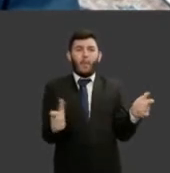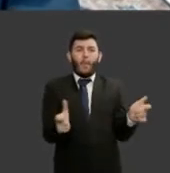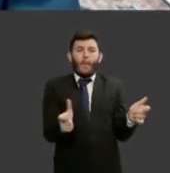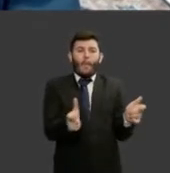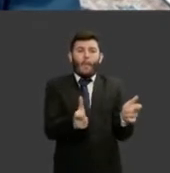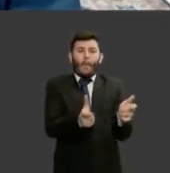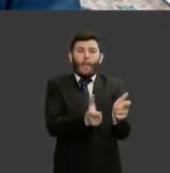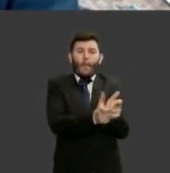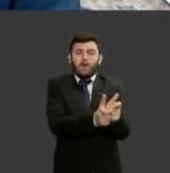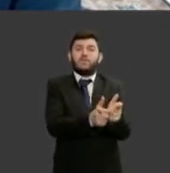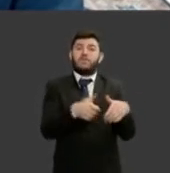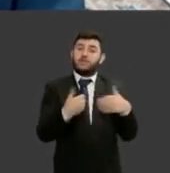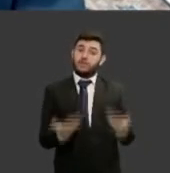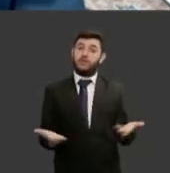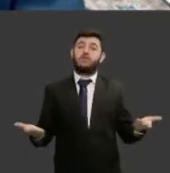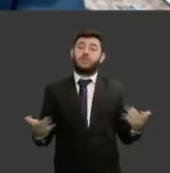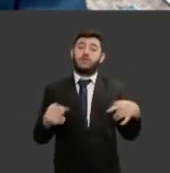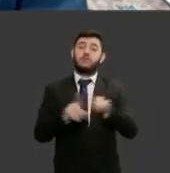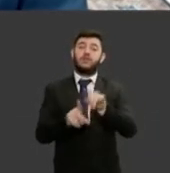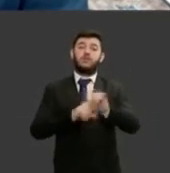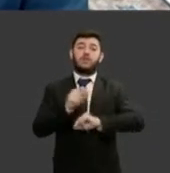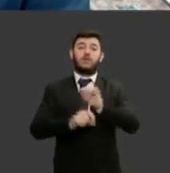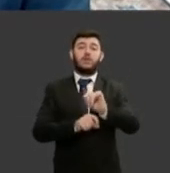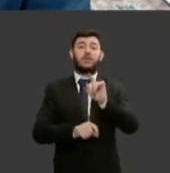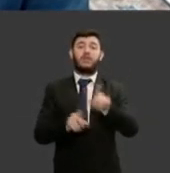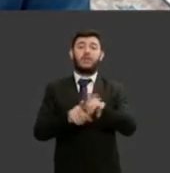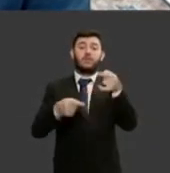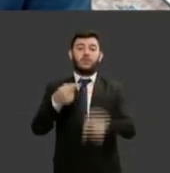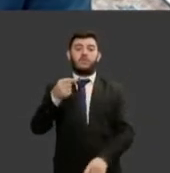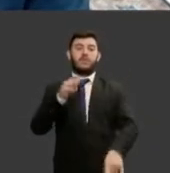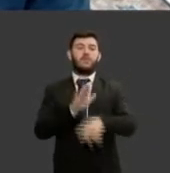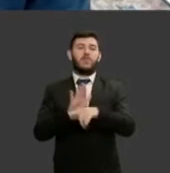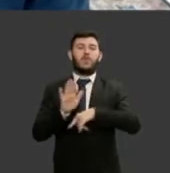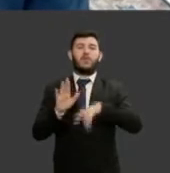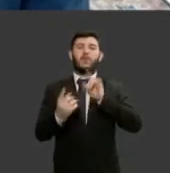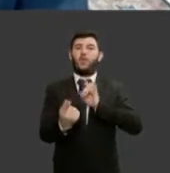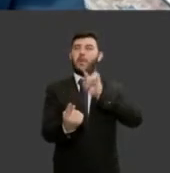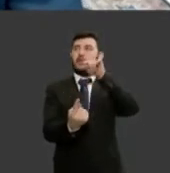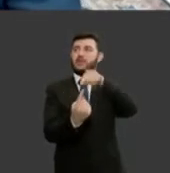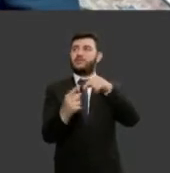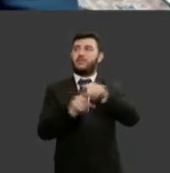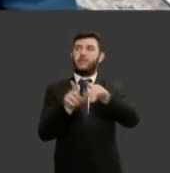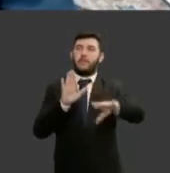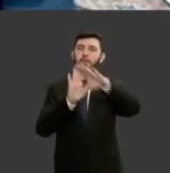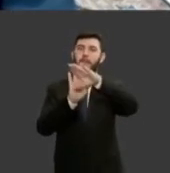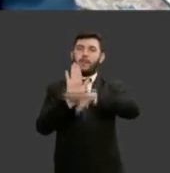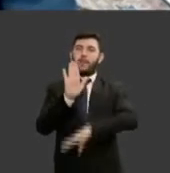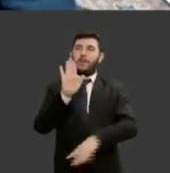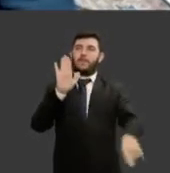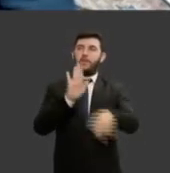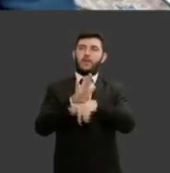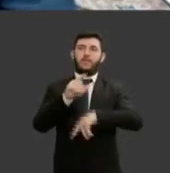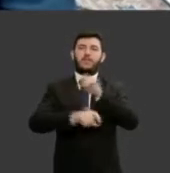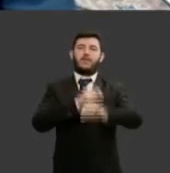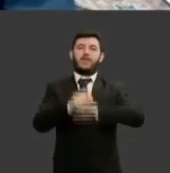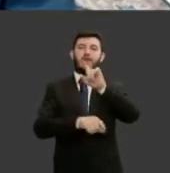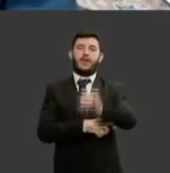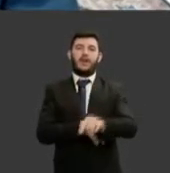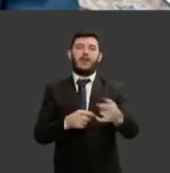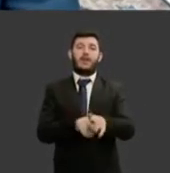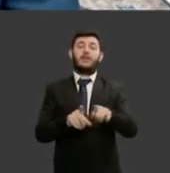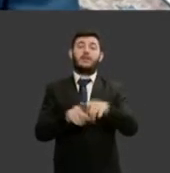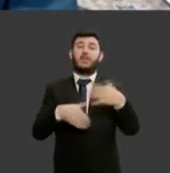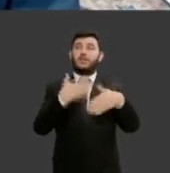quinto objetivo de desenvolvimento sustentável da Organização das Nações